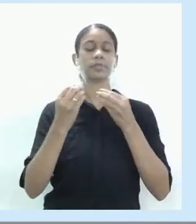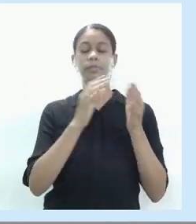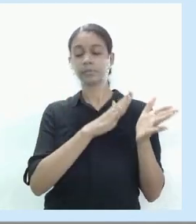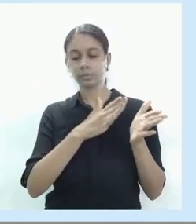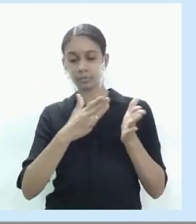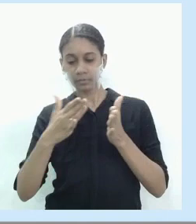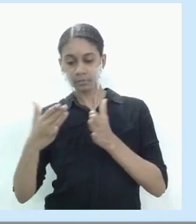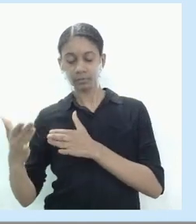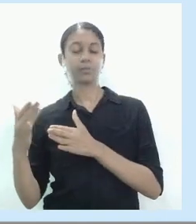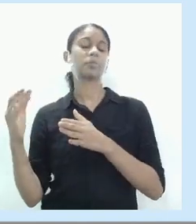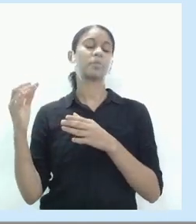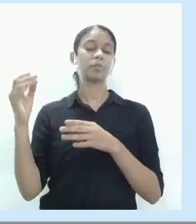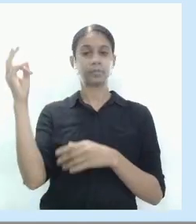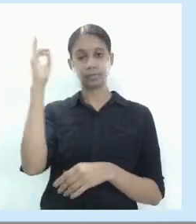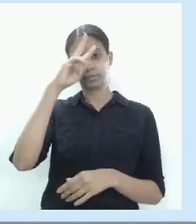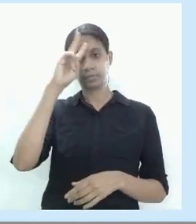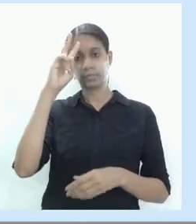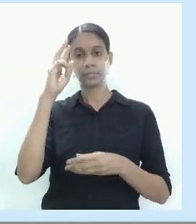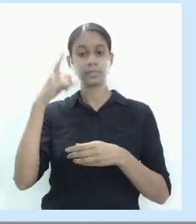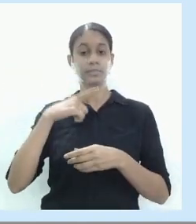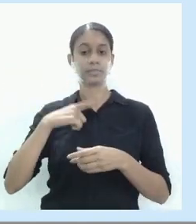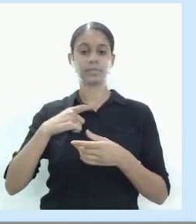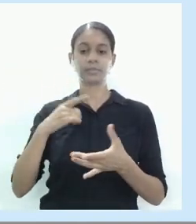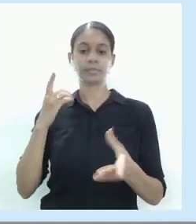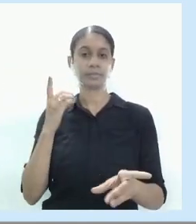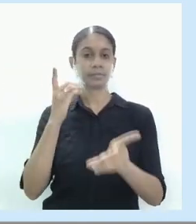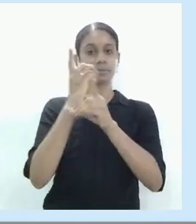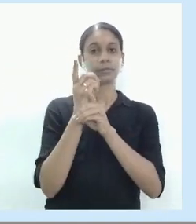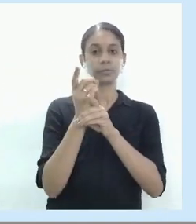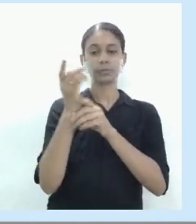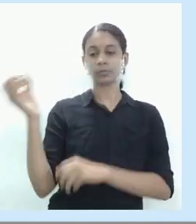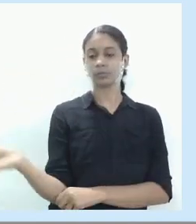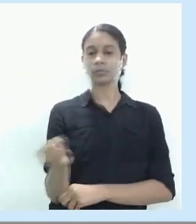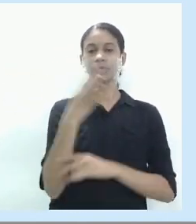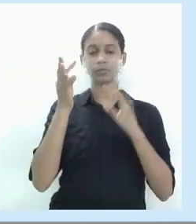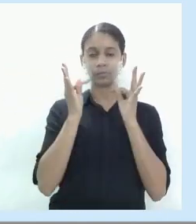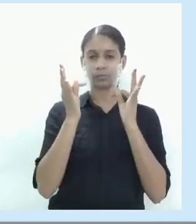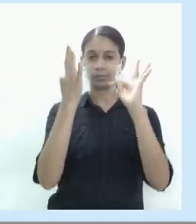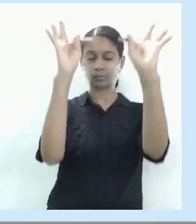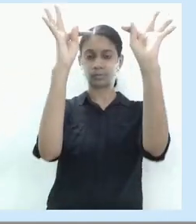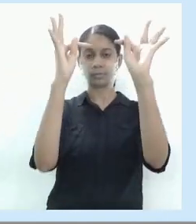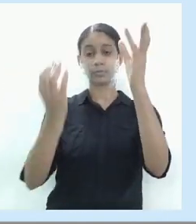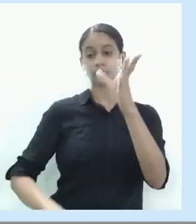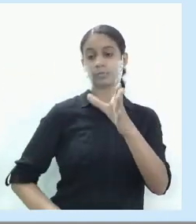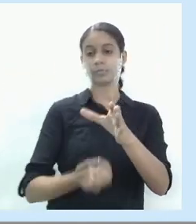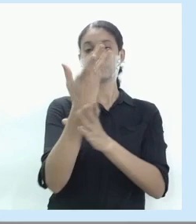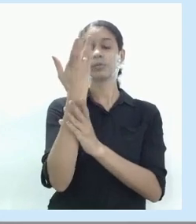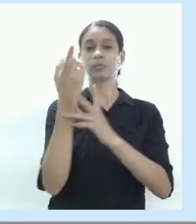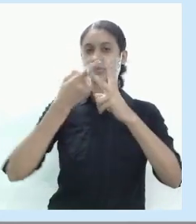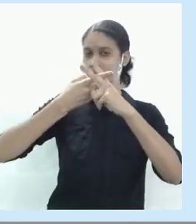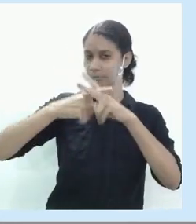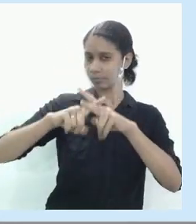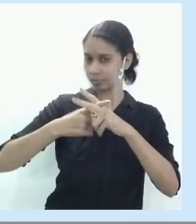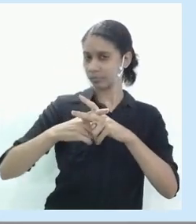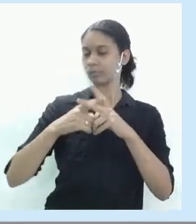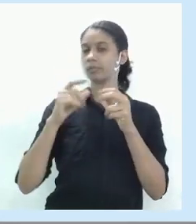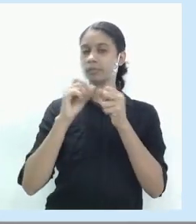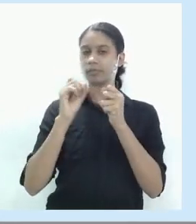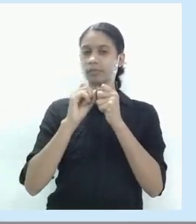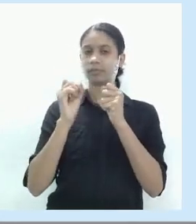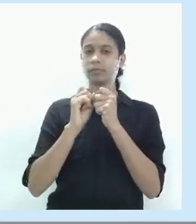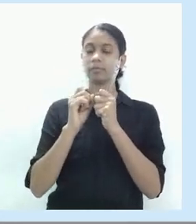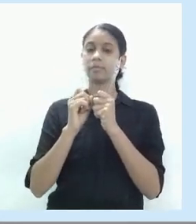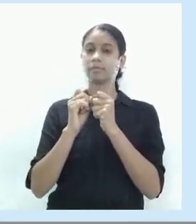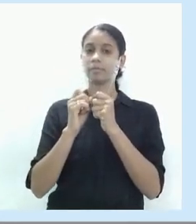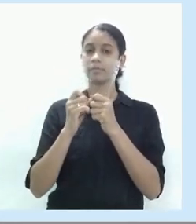em razão do descobrimento de novas tecnologias, na qual surgiu o advento da máquina. Então a revolução industrial